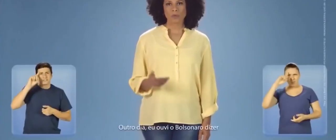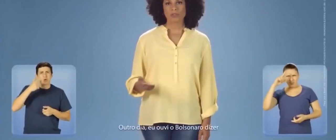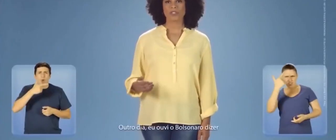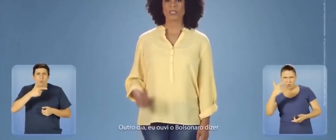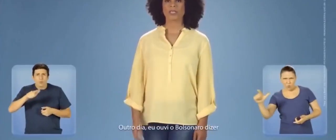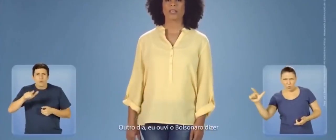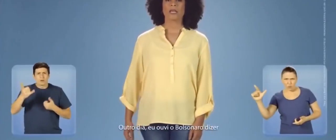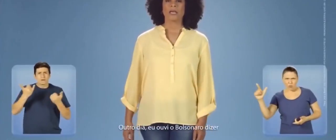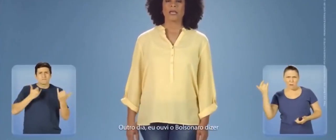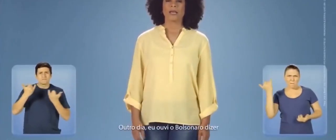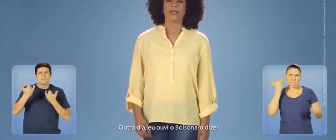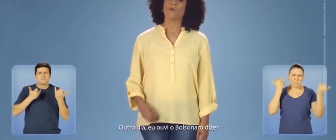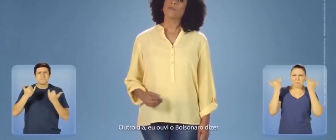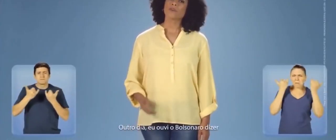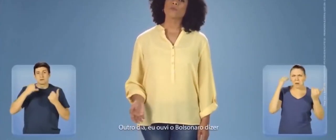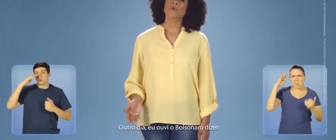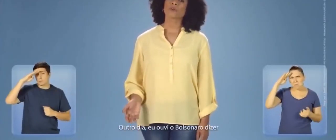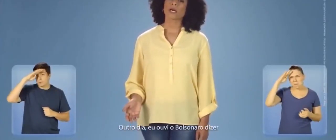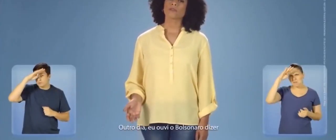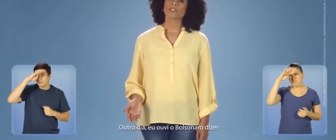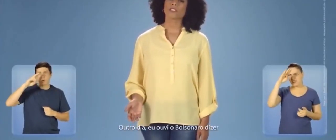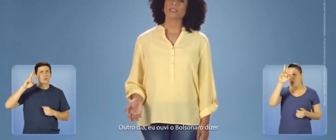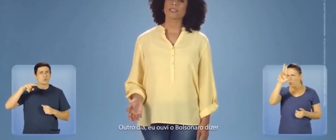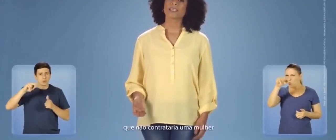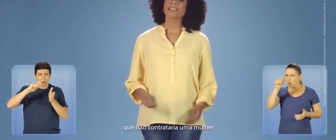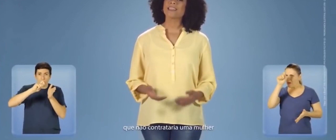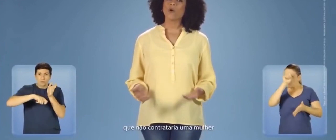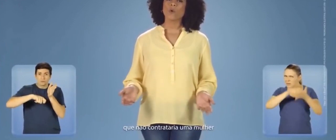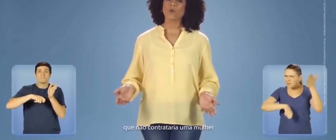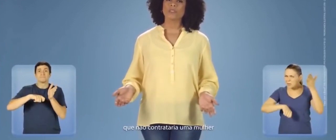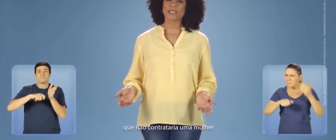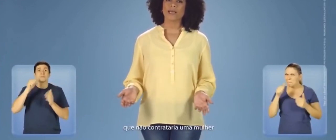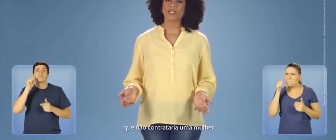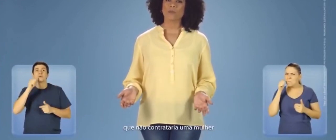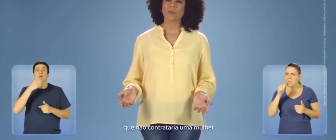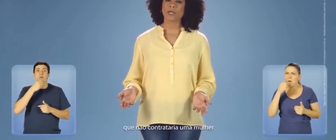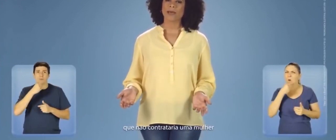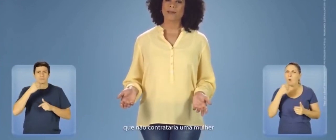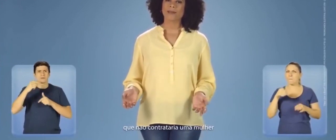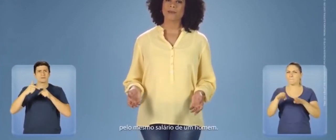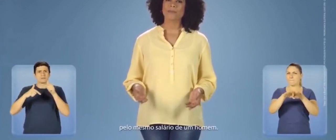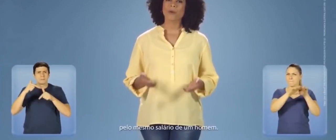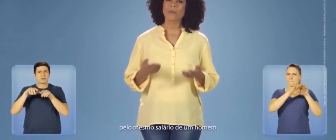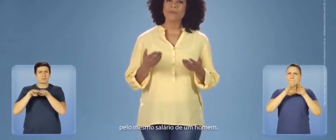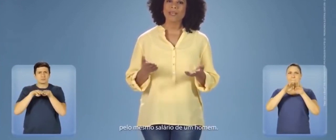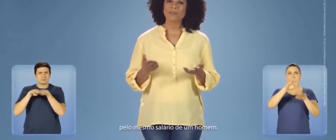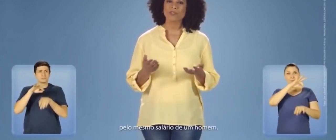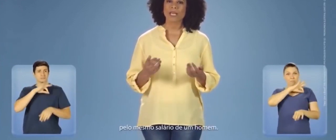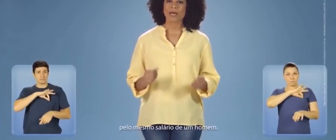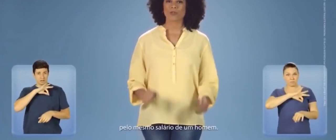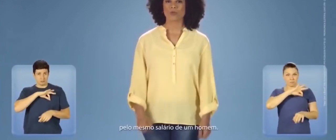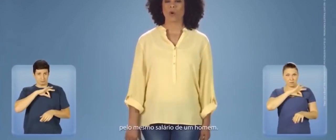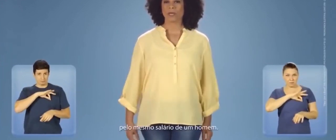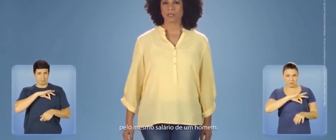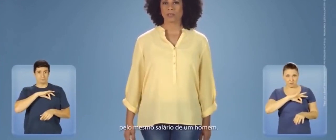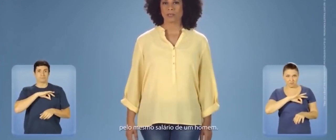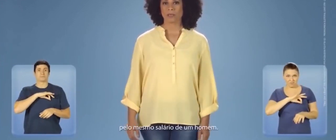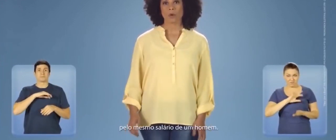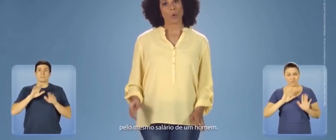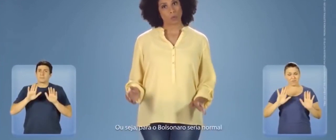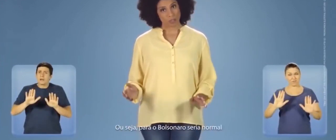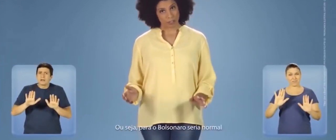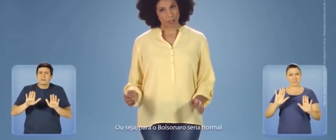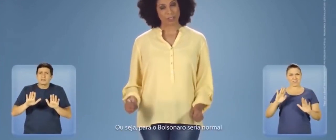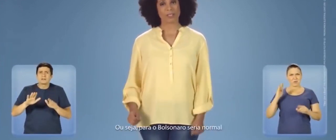Outro dia, eu ouvi o Bolsonaro dizer que não contrataria uma mulher pelo mesmo salário de um homem.